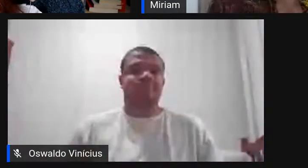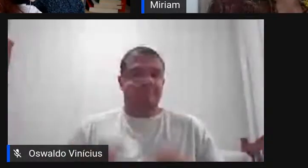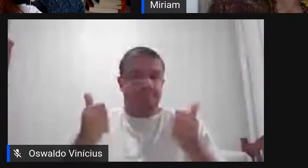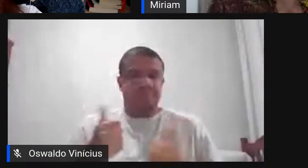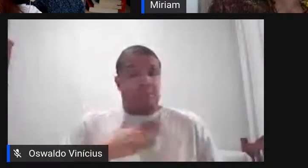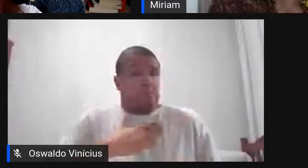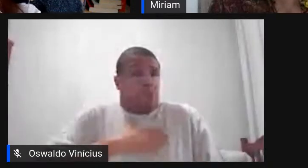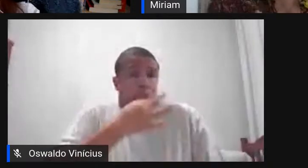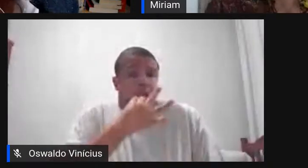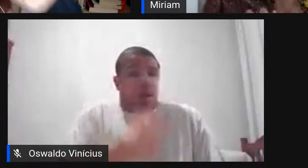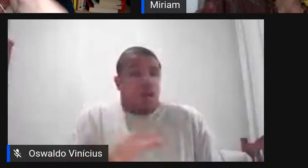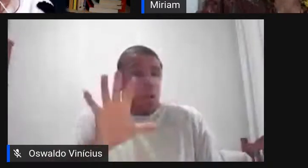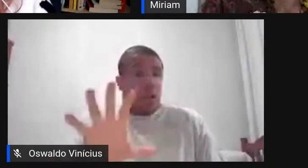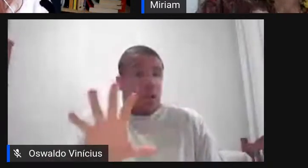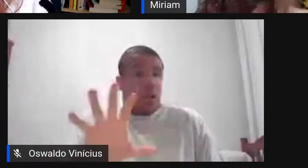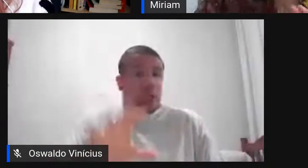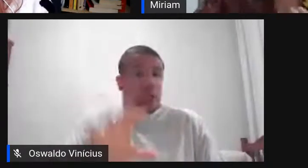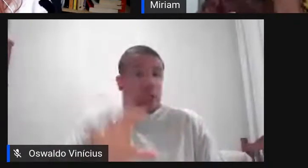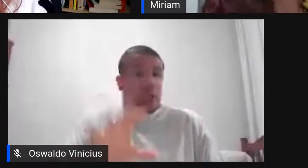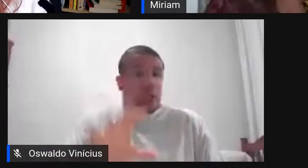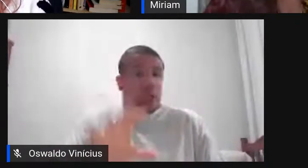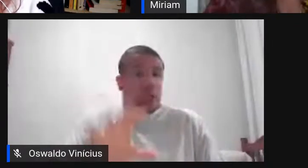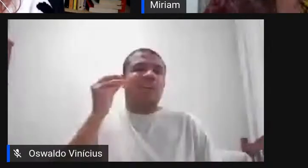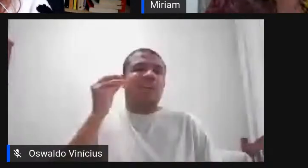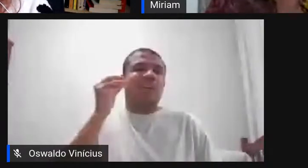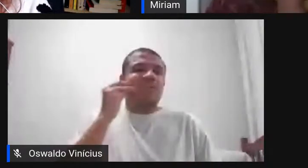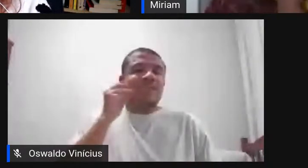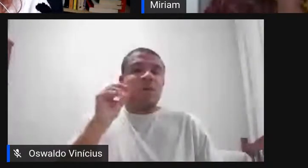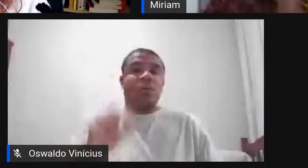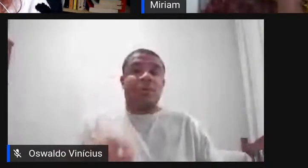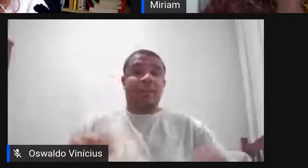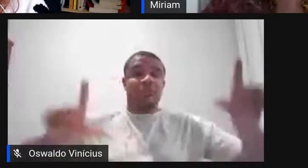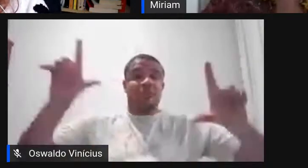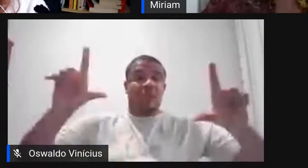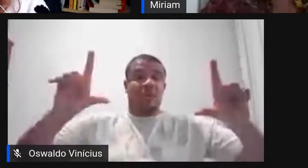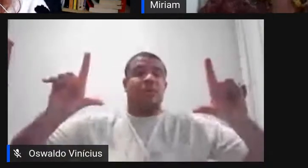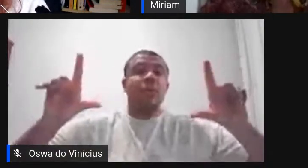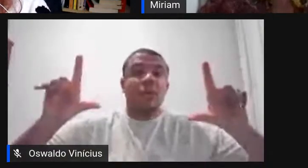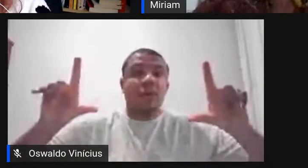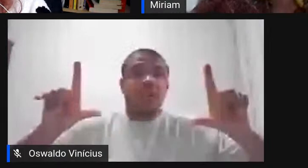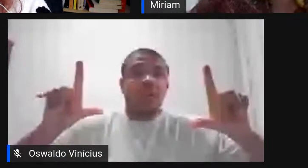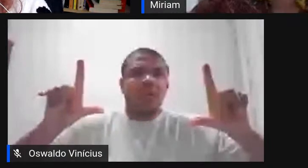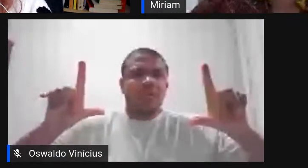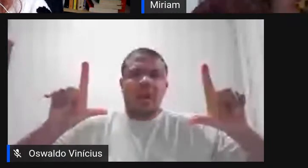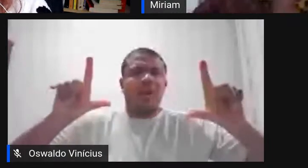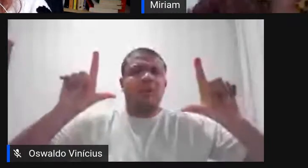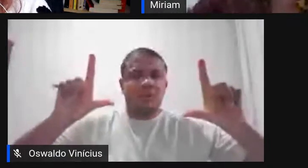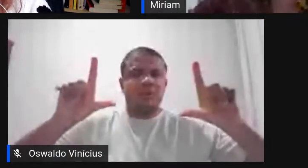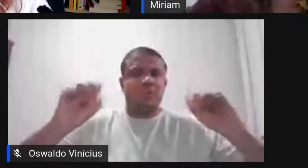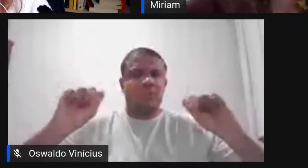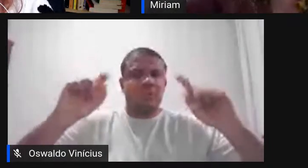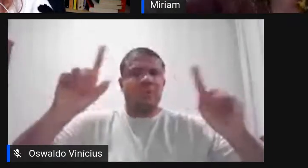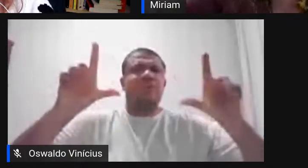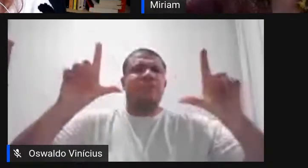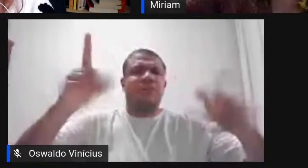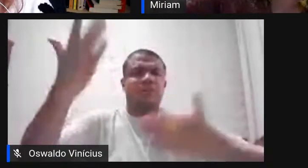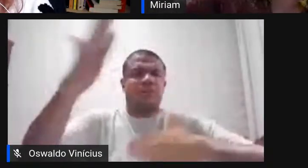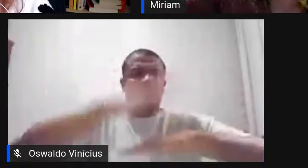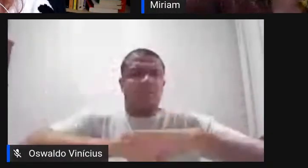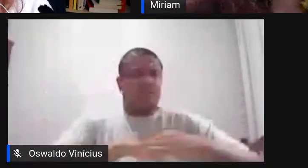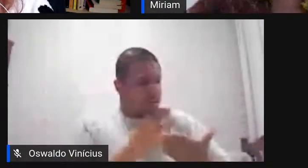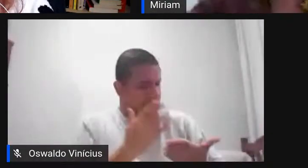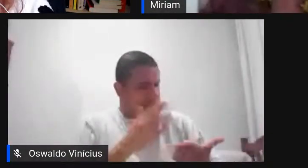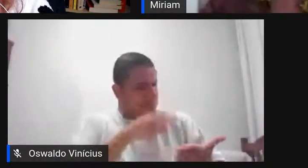e também tentar tirar o foco da tela de vez em quando pedir alguma coisa no livro sabe olha vamos desenhar agora e depois tiro uma